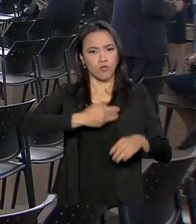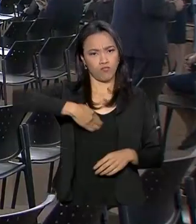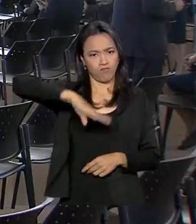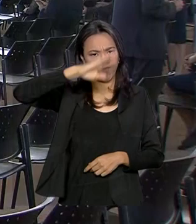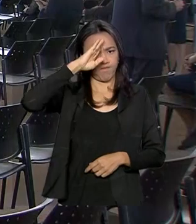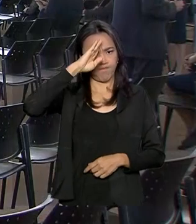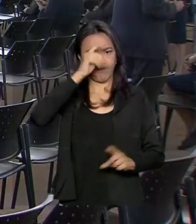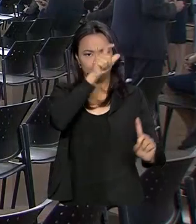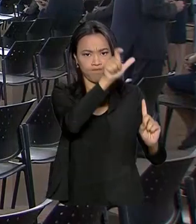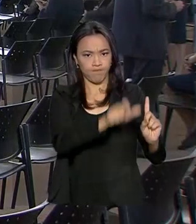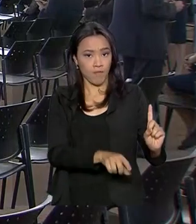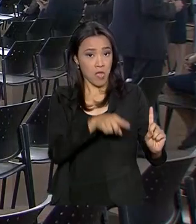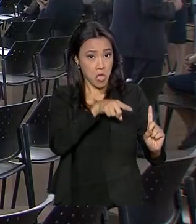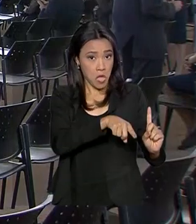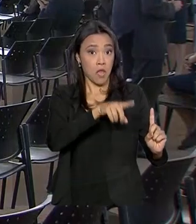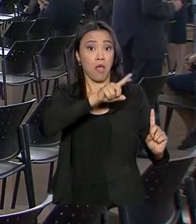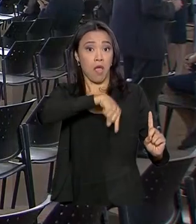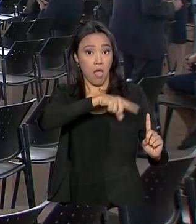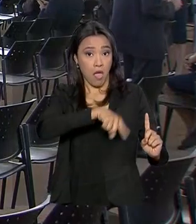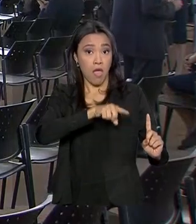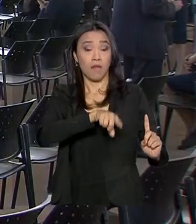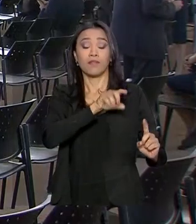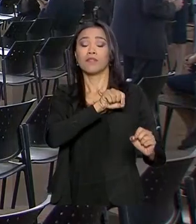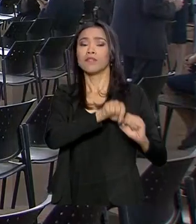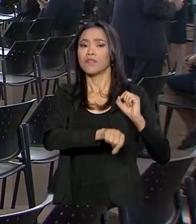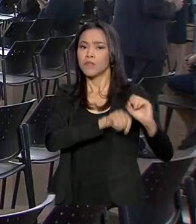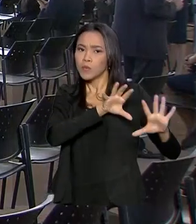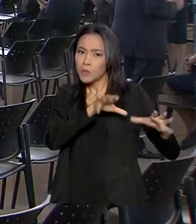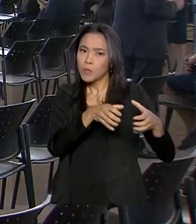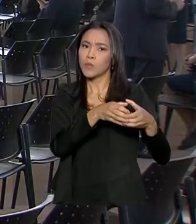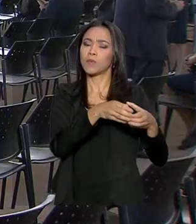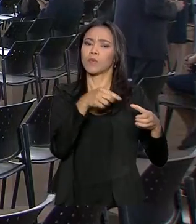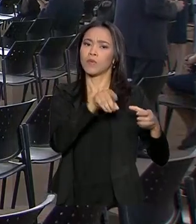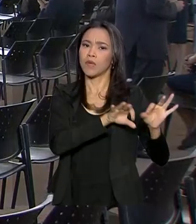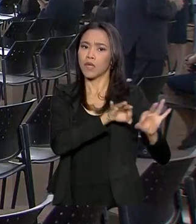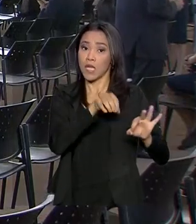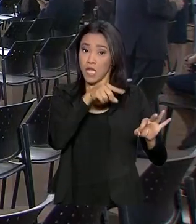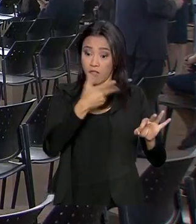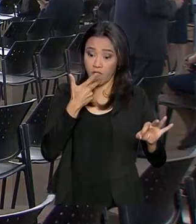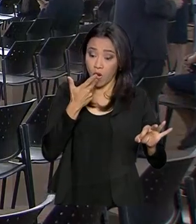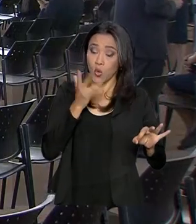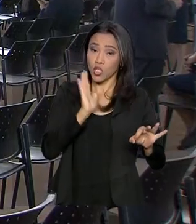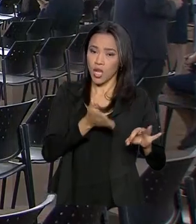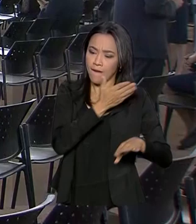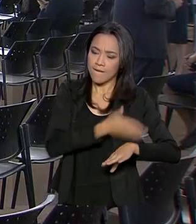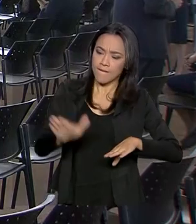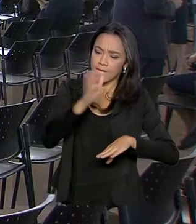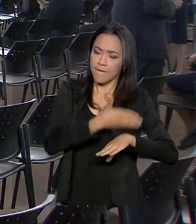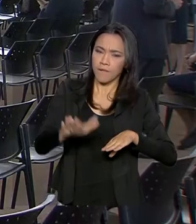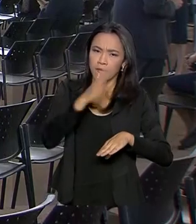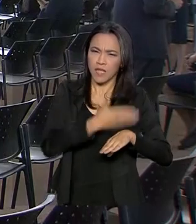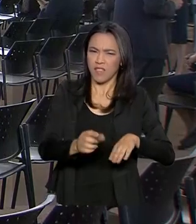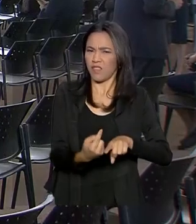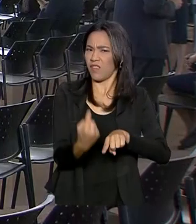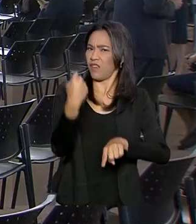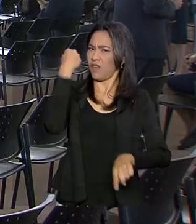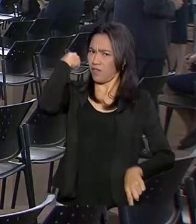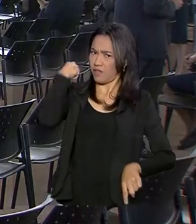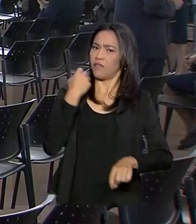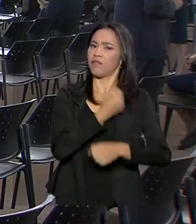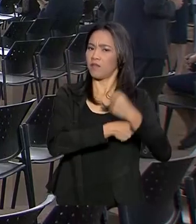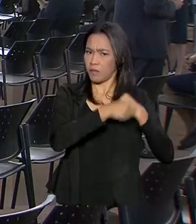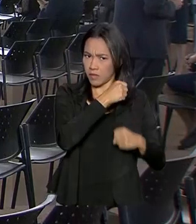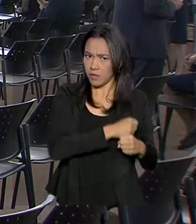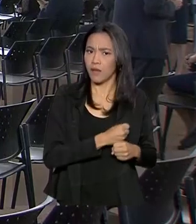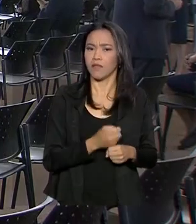Ferraz, que é comandante do esquadrão e ele falou que os pilotos já estão sendo treinados desde o ano passado. Vamos